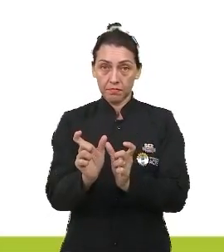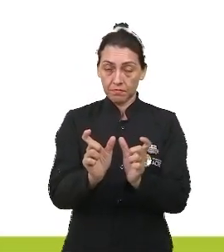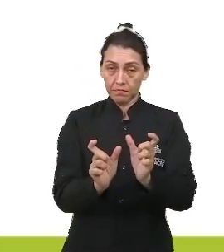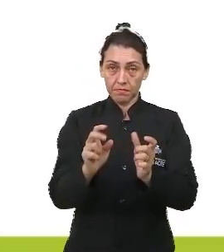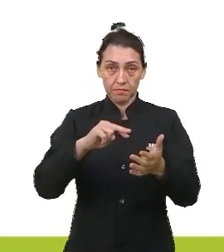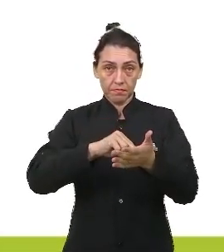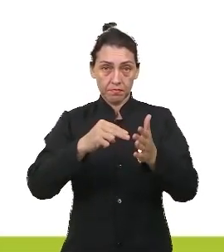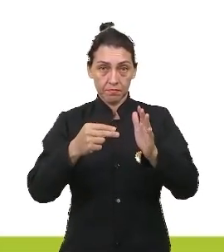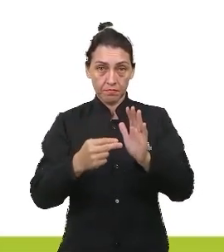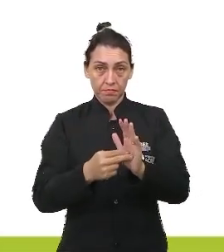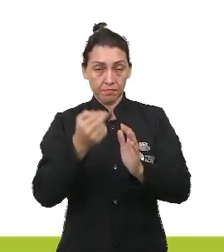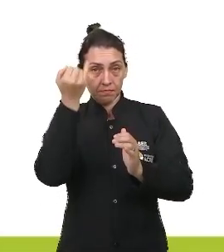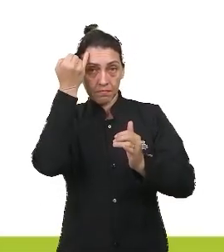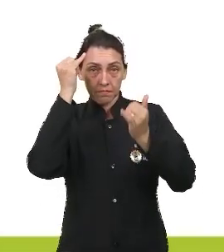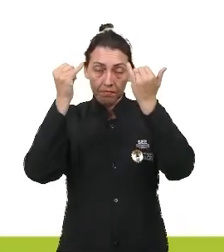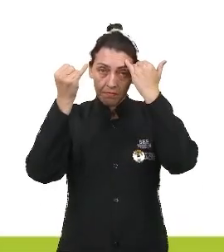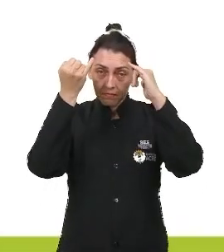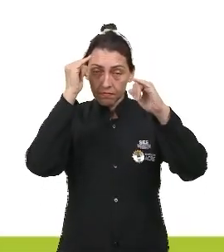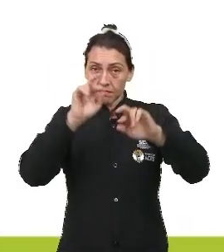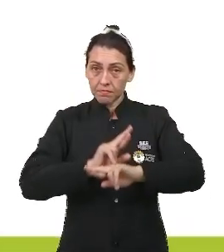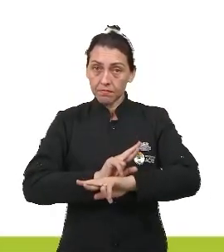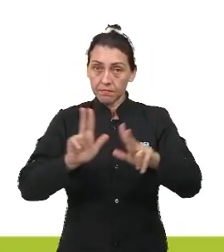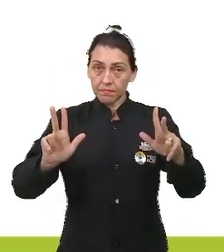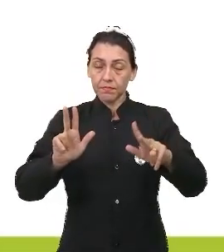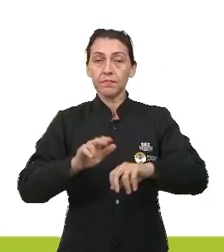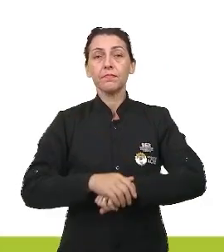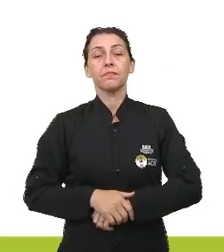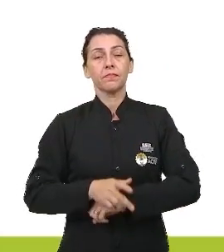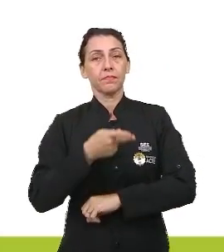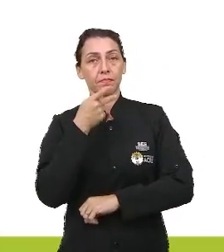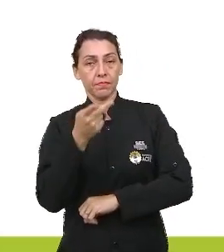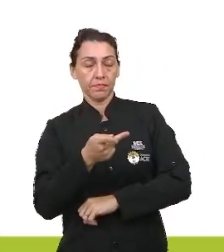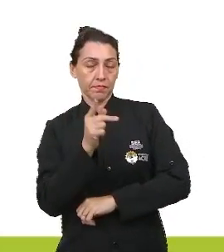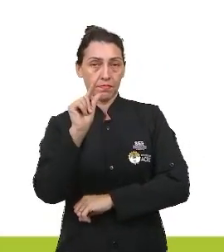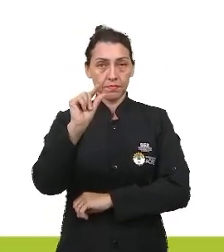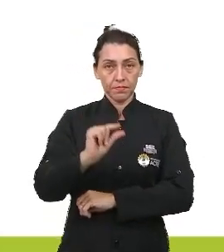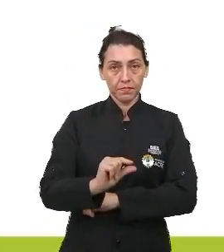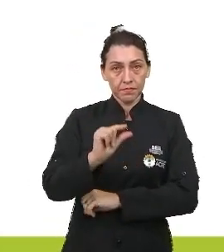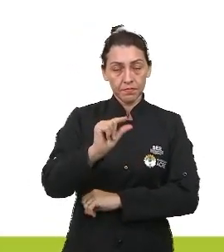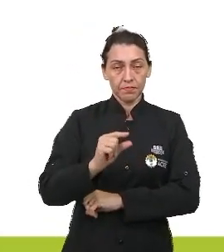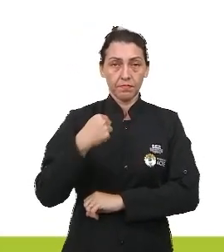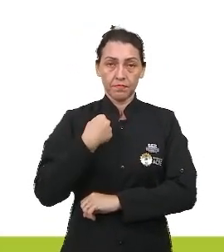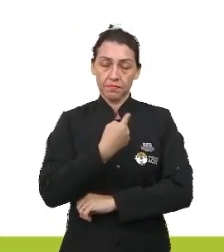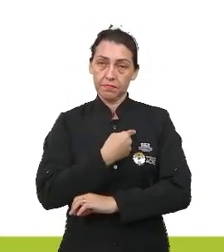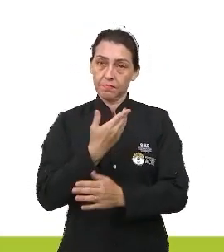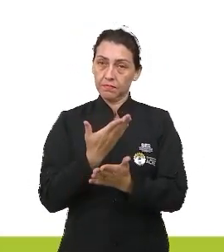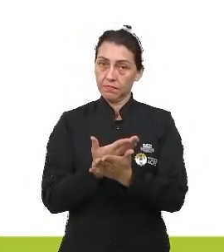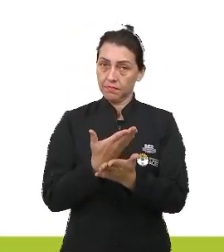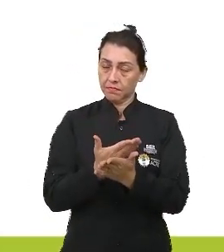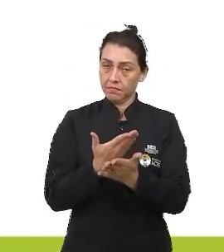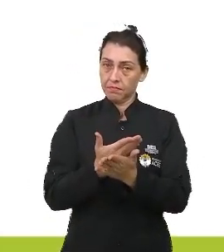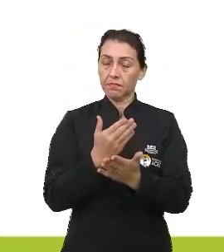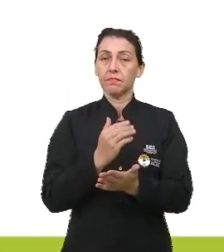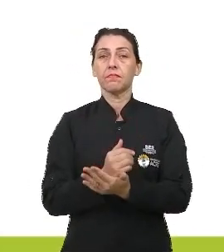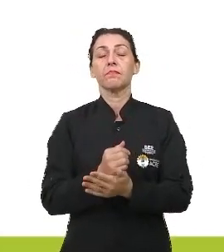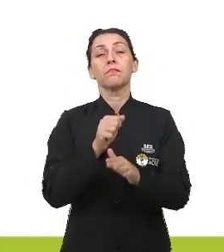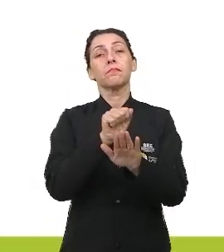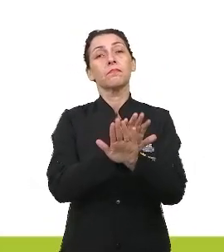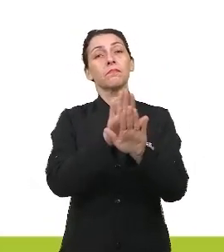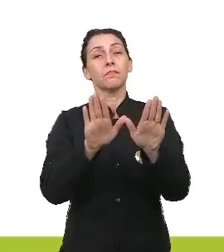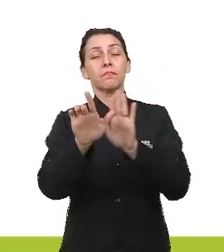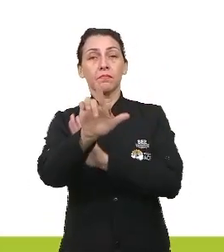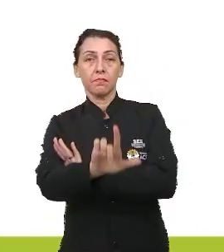sentido criativo e diferente. Nós falamos um pouquinho na nossa aula sobre linguagem